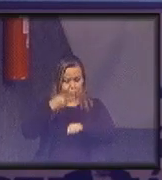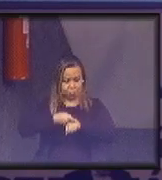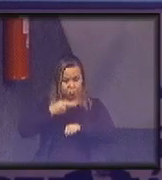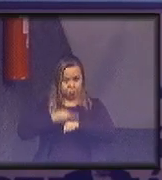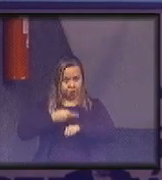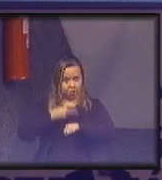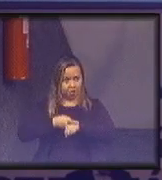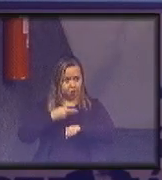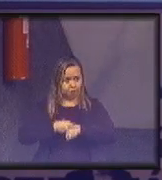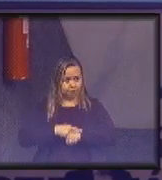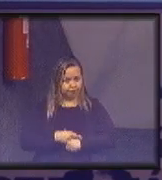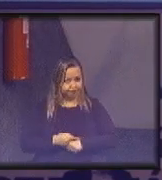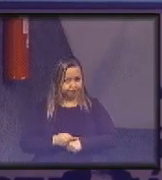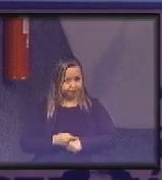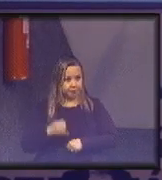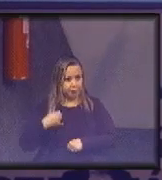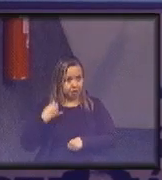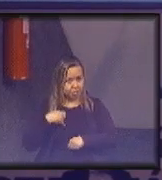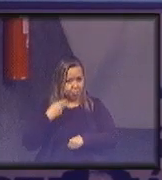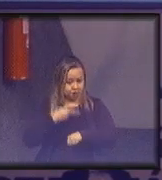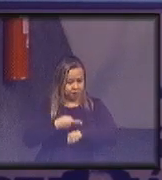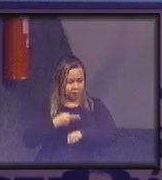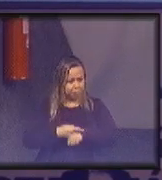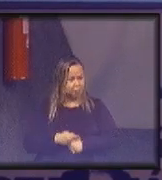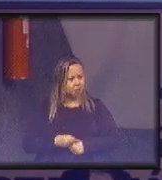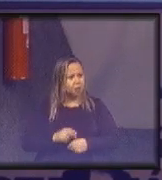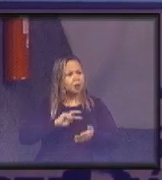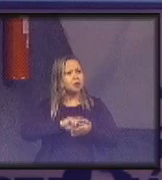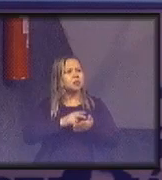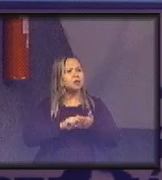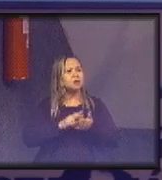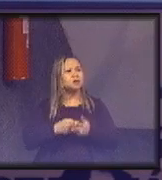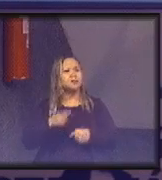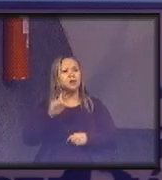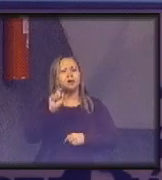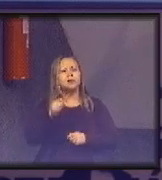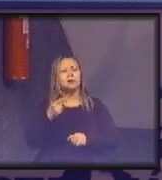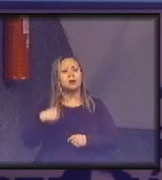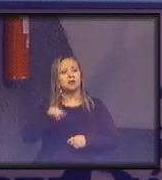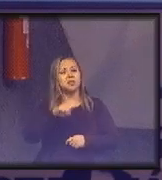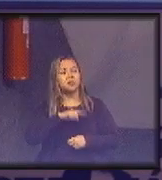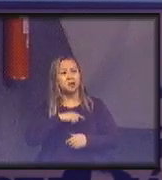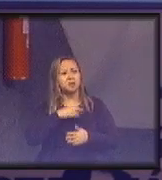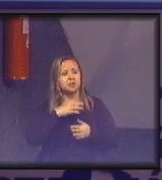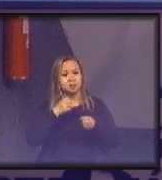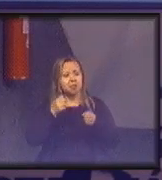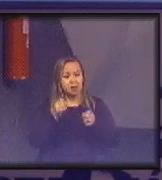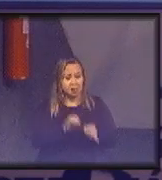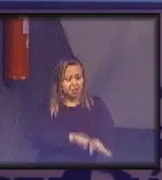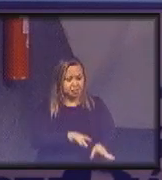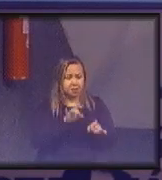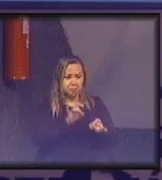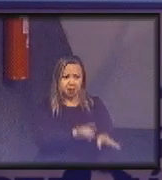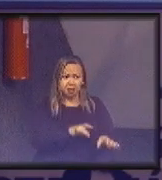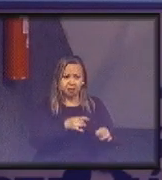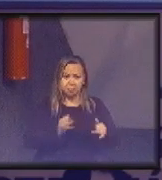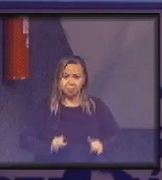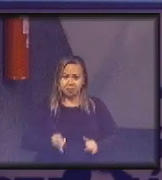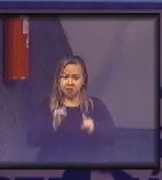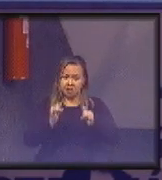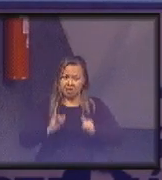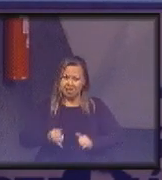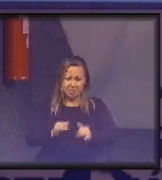Isso significa que em termos termodinâmicos nós desperdiçamos uma quantidade de energia